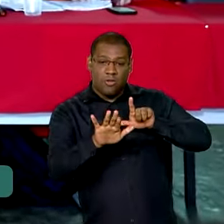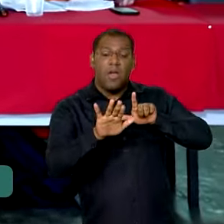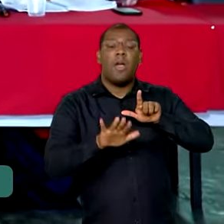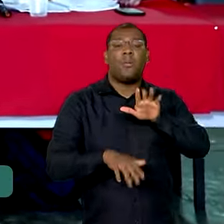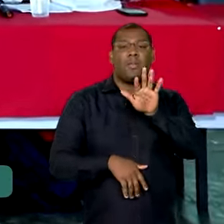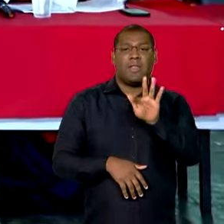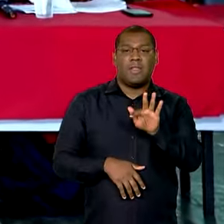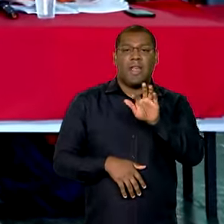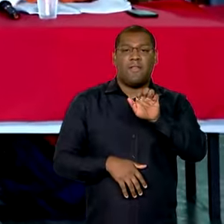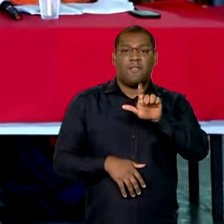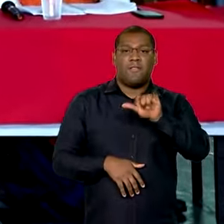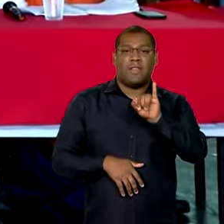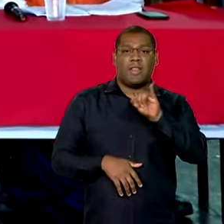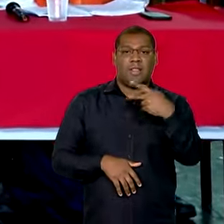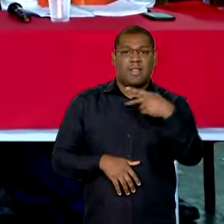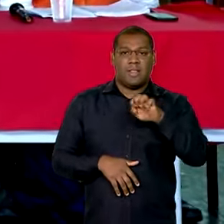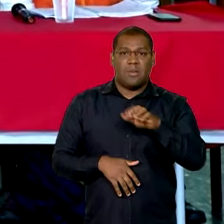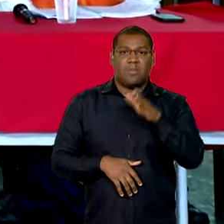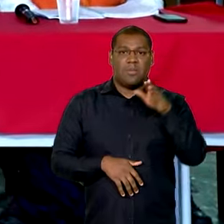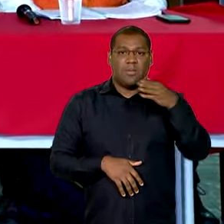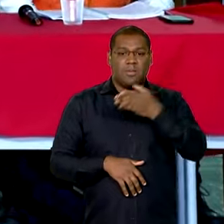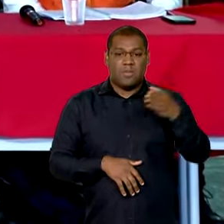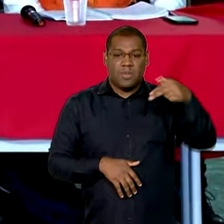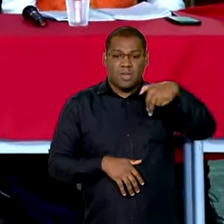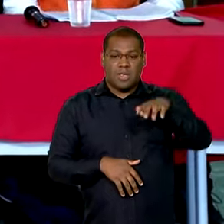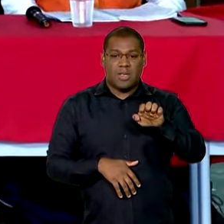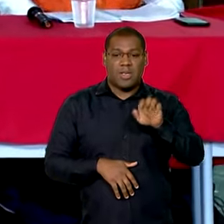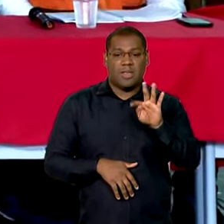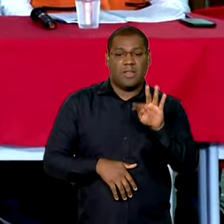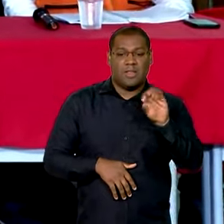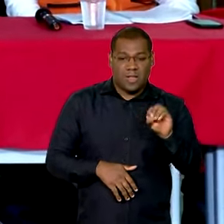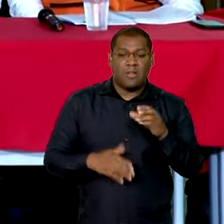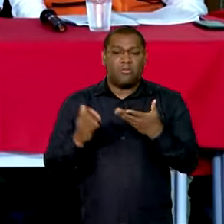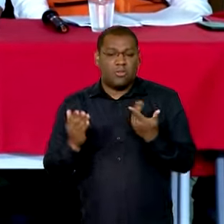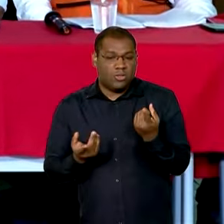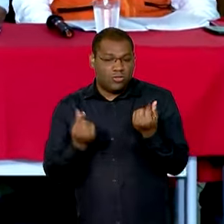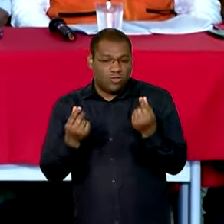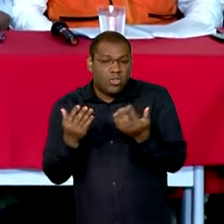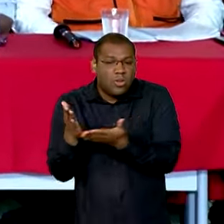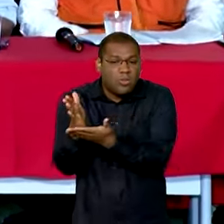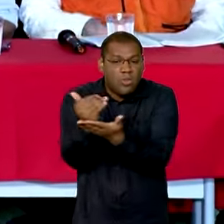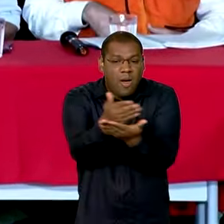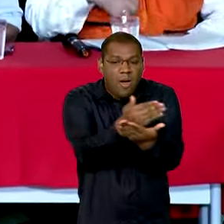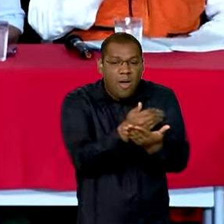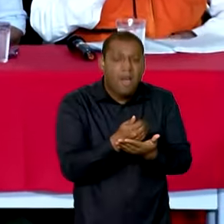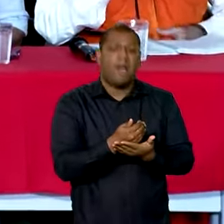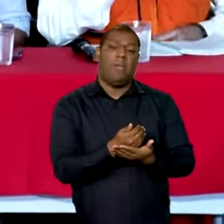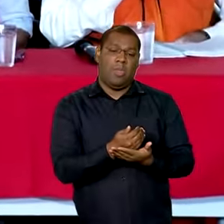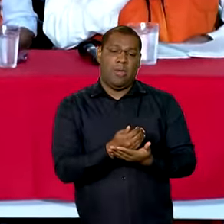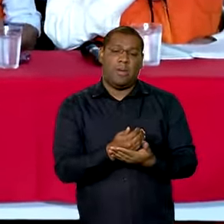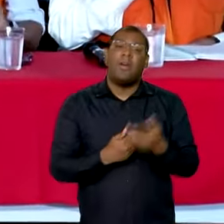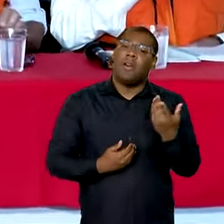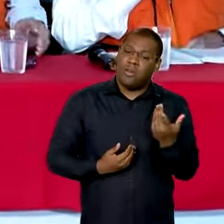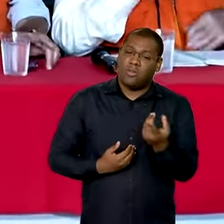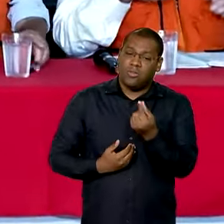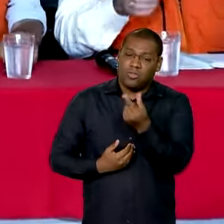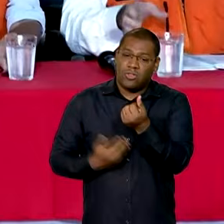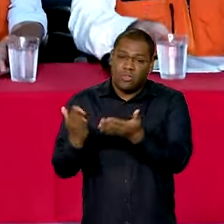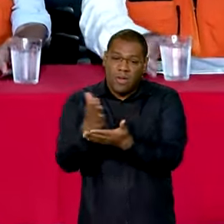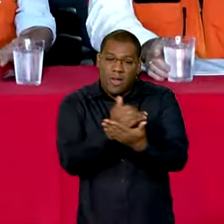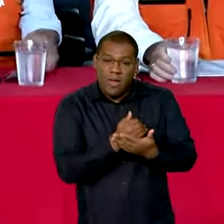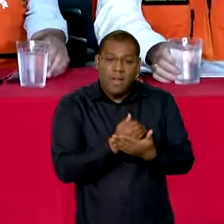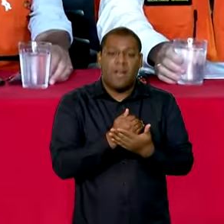influenciadores, e arrecadaram um recurso que foi utilizado para a aquisição de